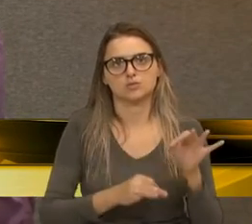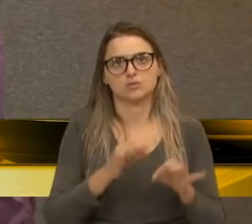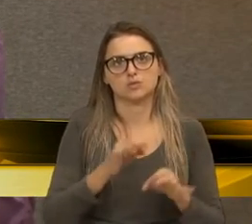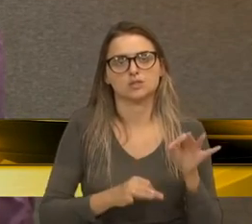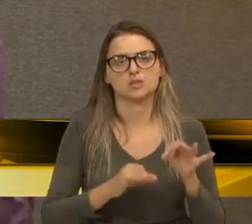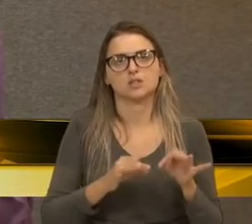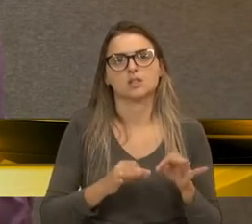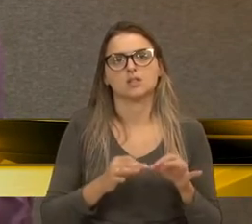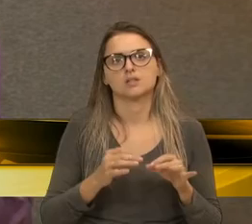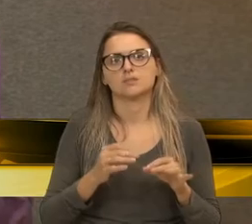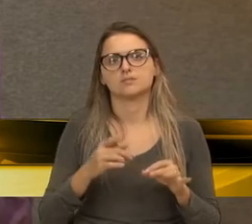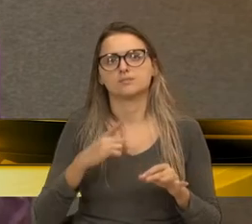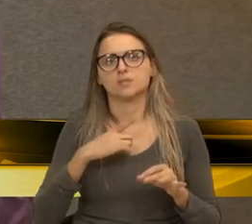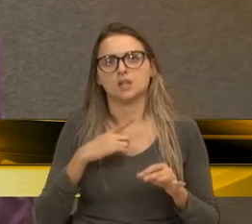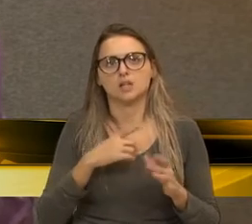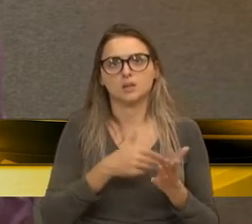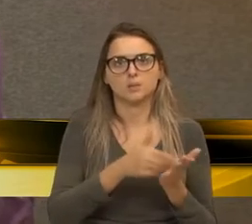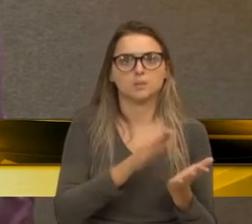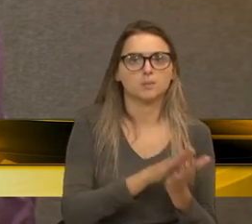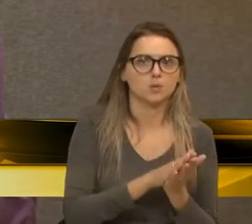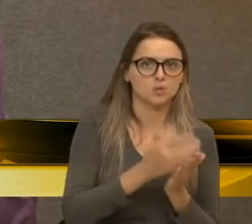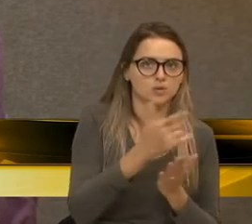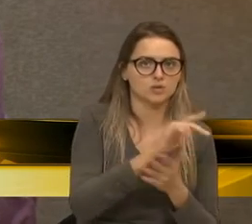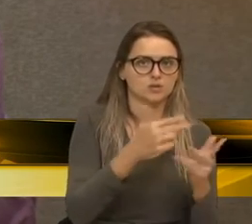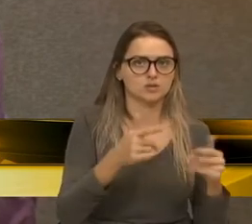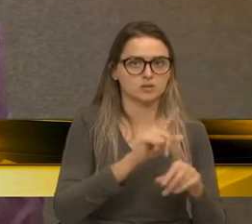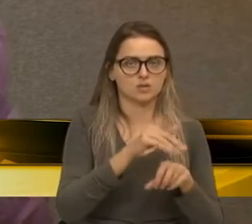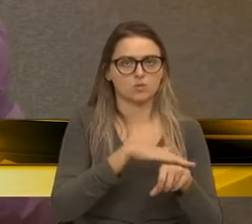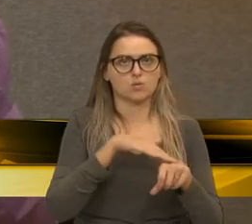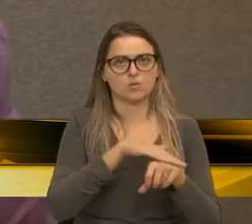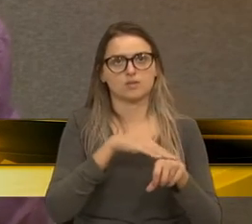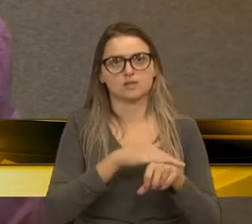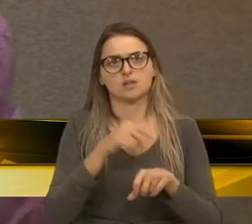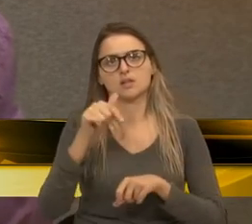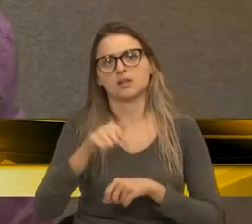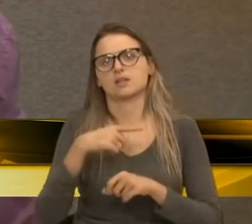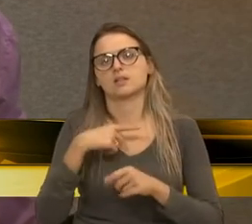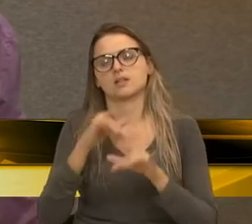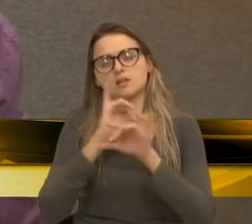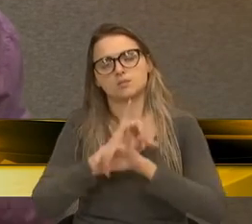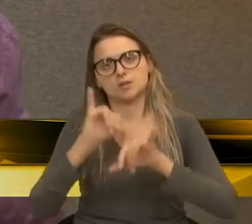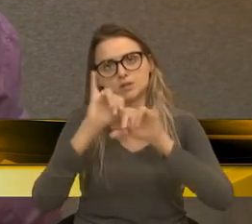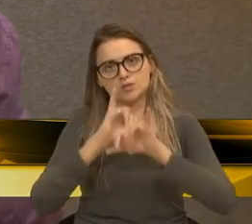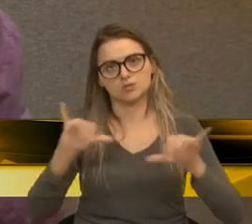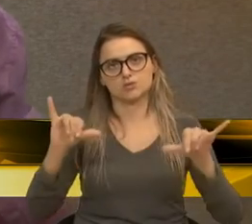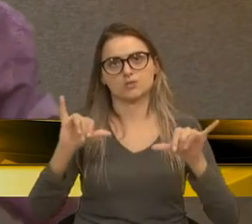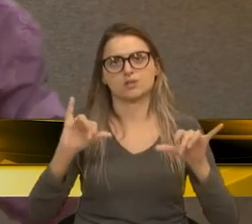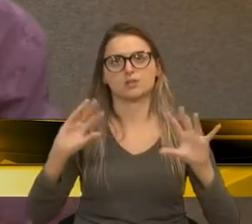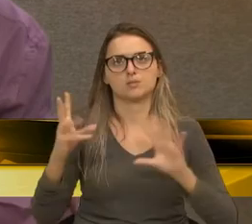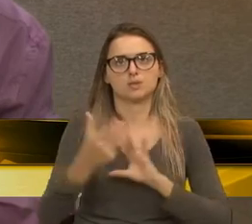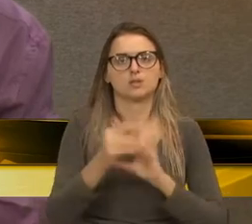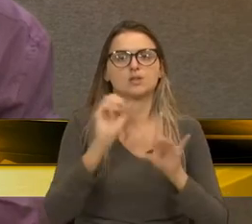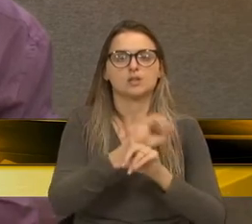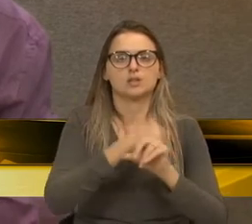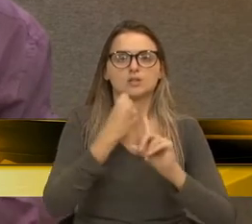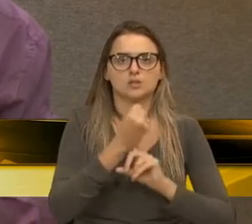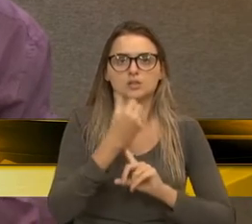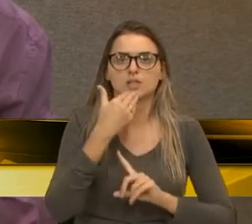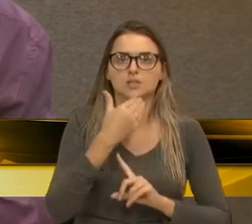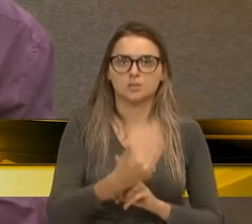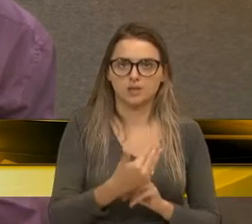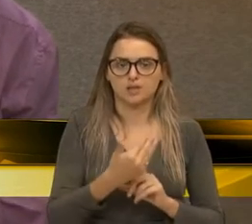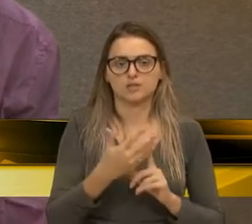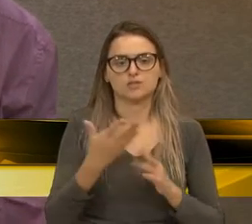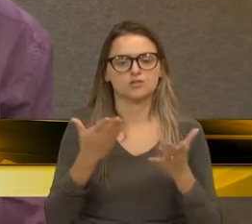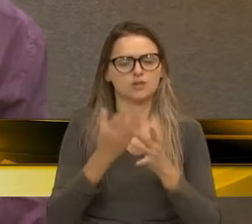outros setores, aonde se notifica sem diálogo. Aqui está tendo ampla divulgação, ampla. Sociedade pede por isso